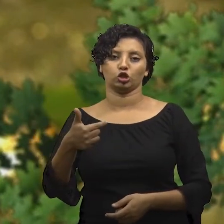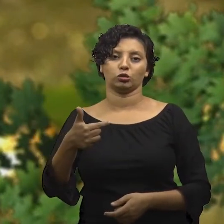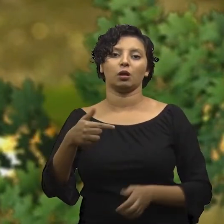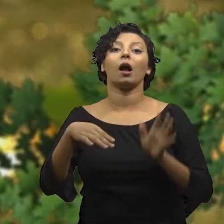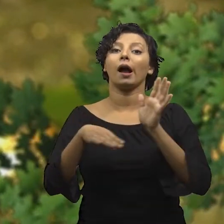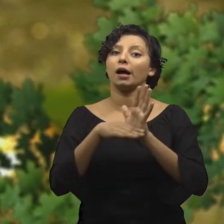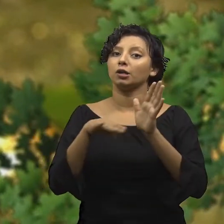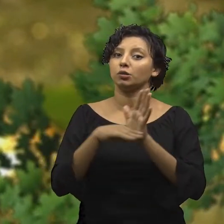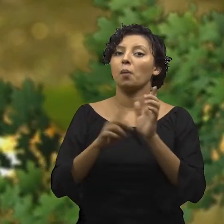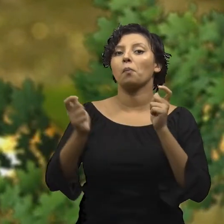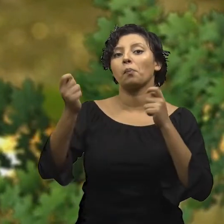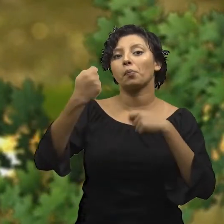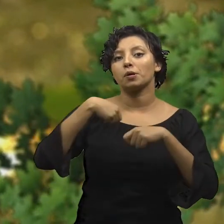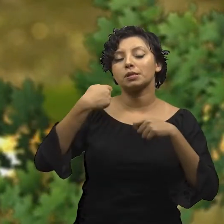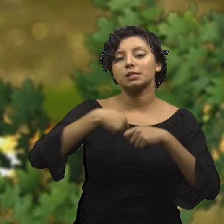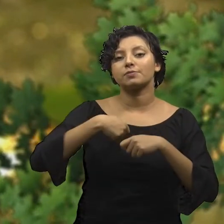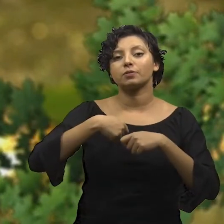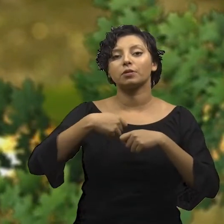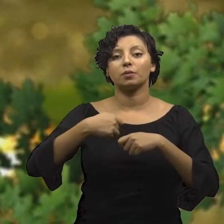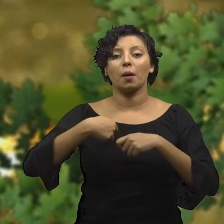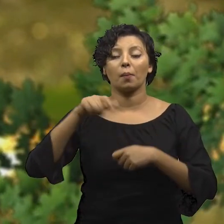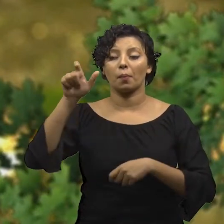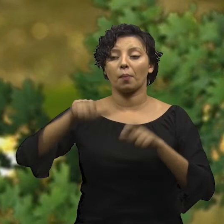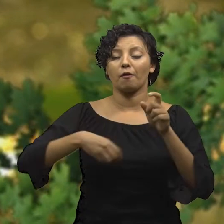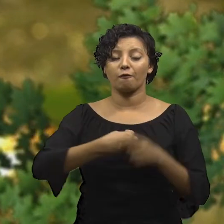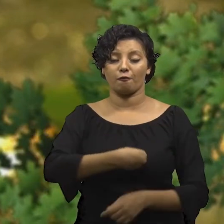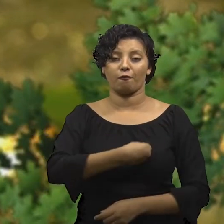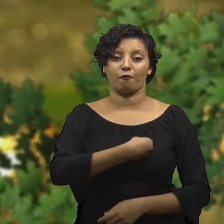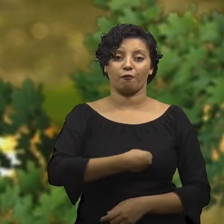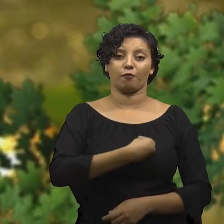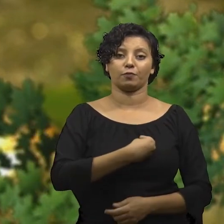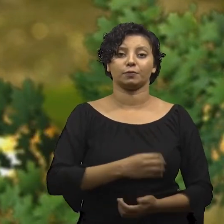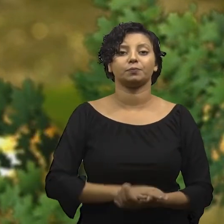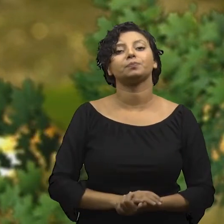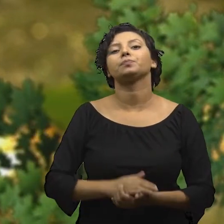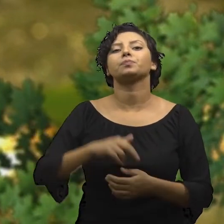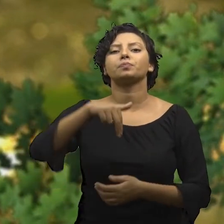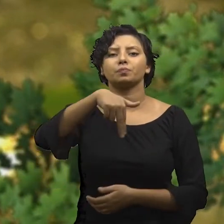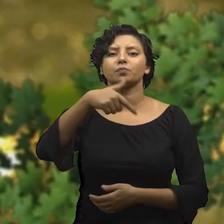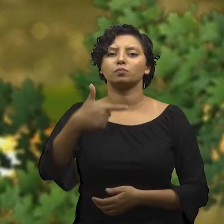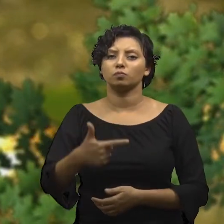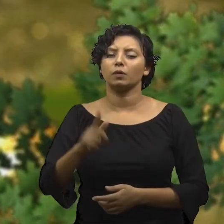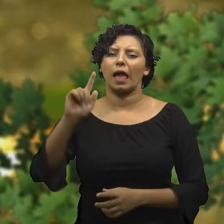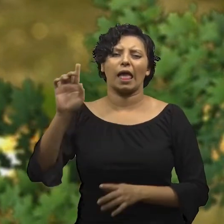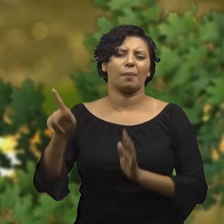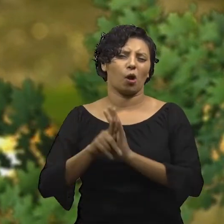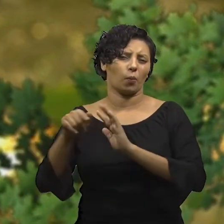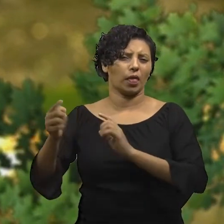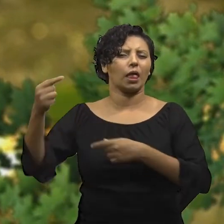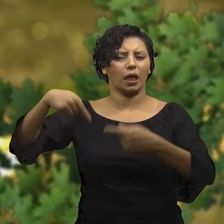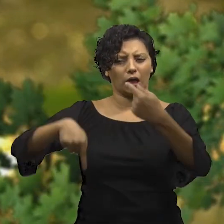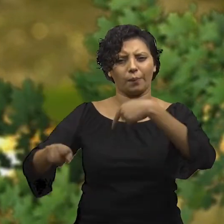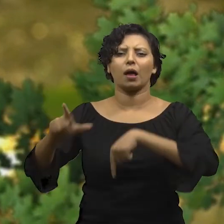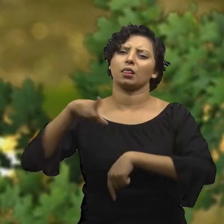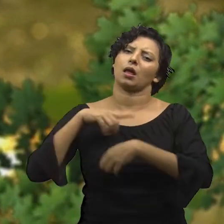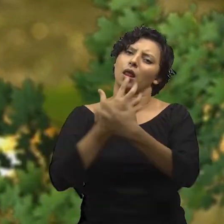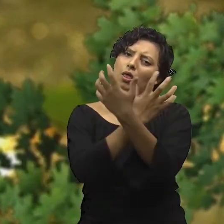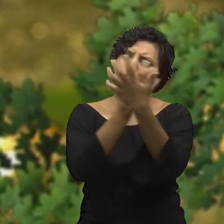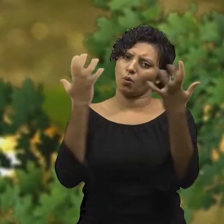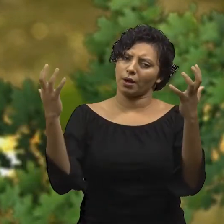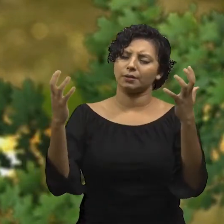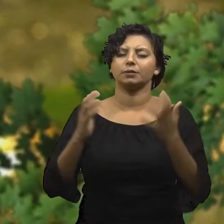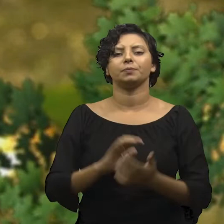disponível para os seres vivos. O nitrogênio é um elemento químico que existe na natureza, como oxigênio, por exemplo.